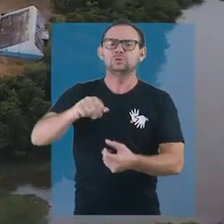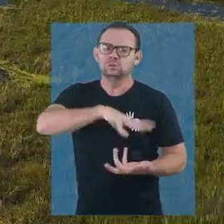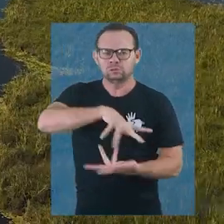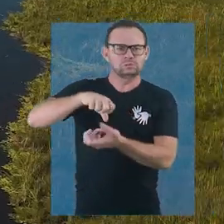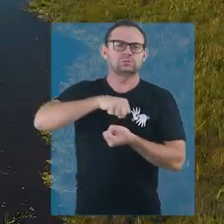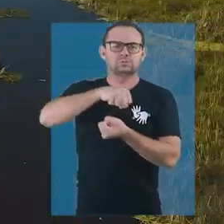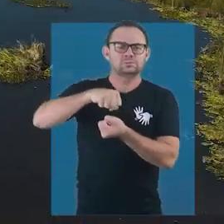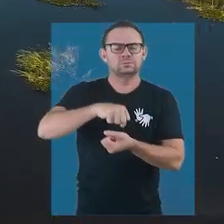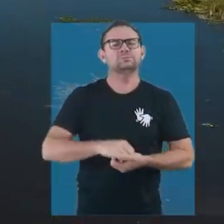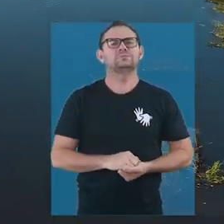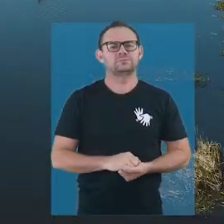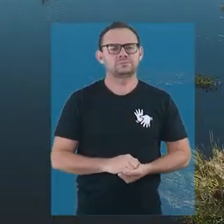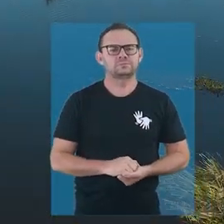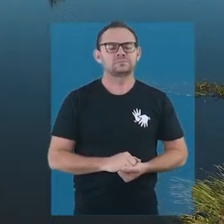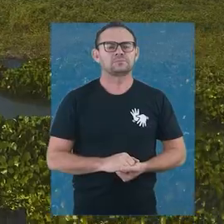sustentabilidade.